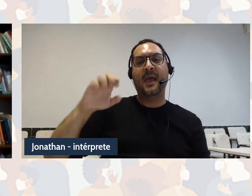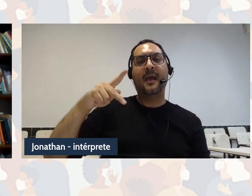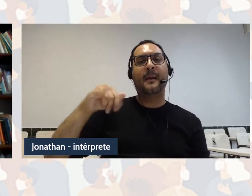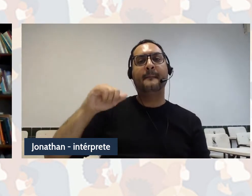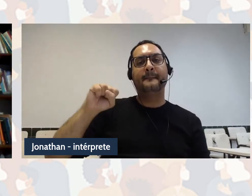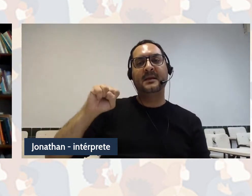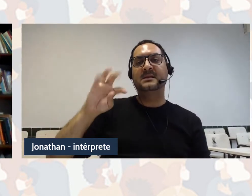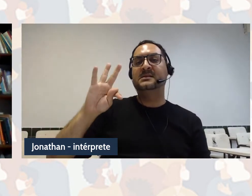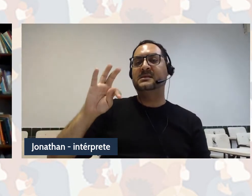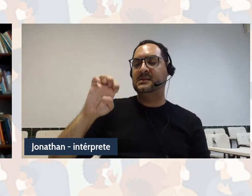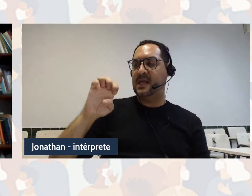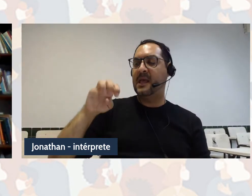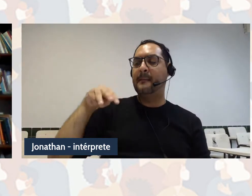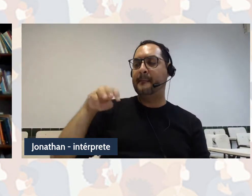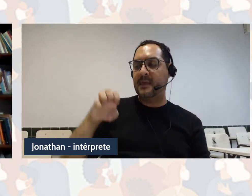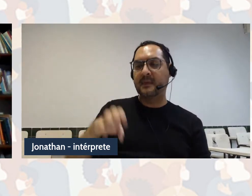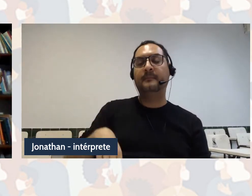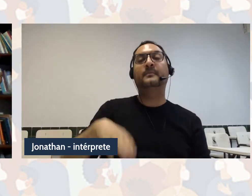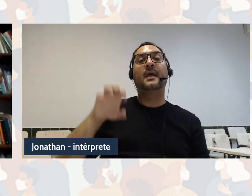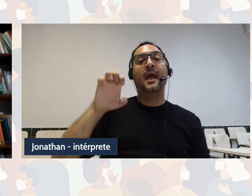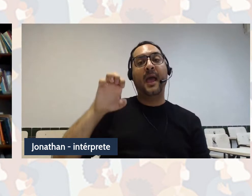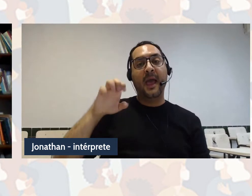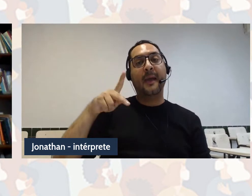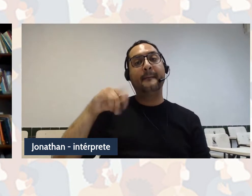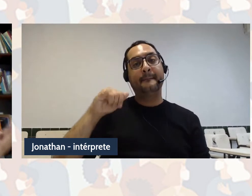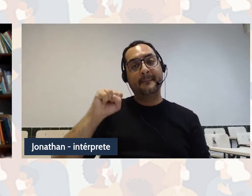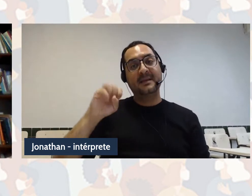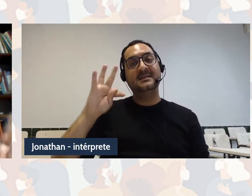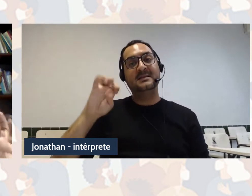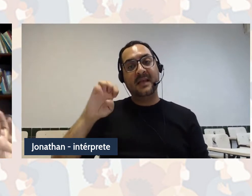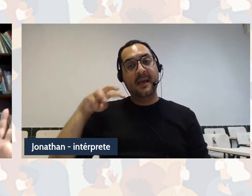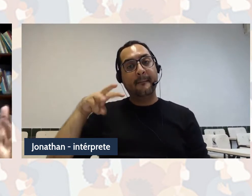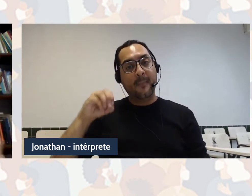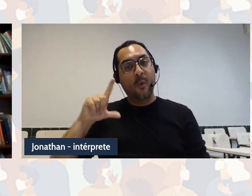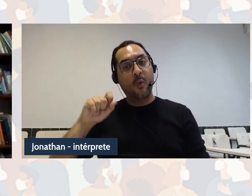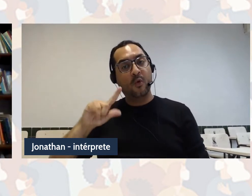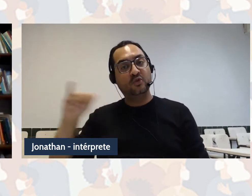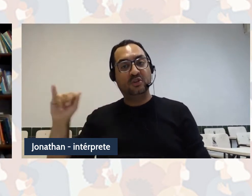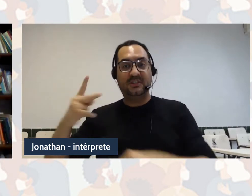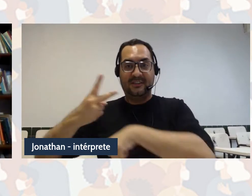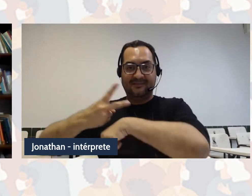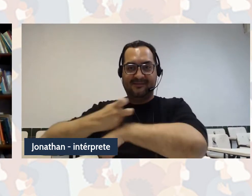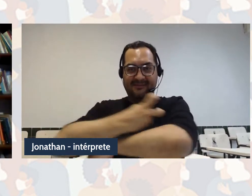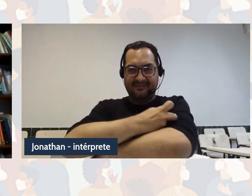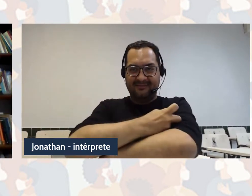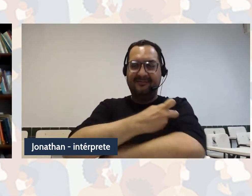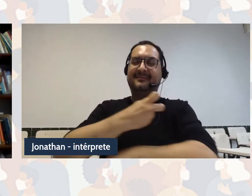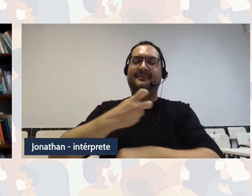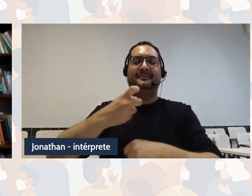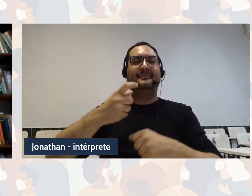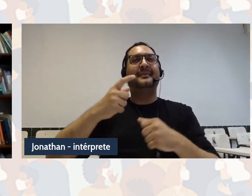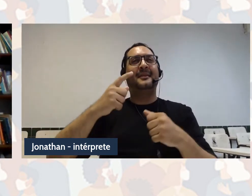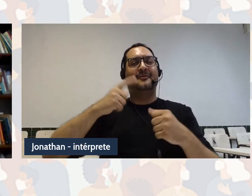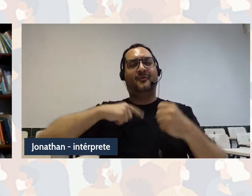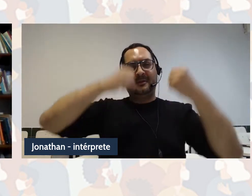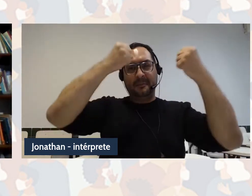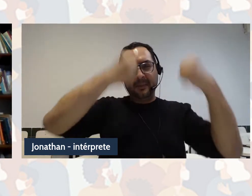né, a partir dessa discussão, que eu acho que é um ponto importante, para depois tentar, na medida do meu tempo aqui,